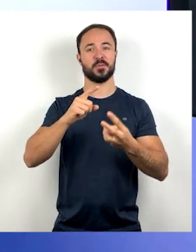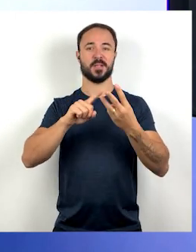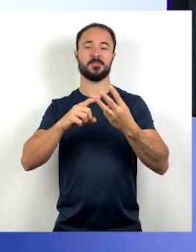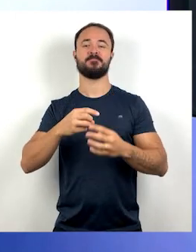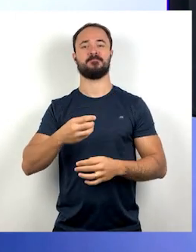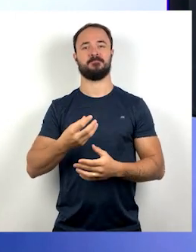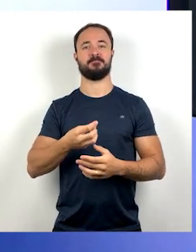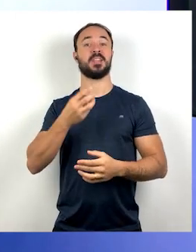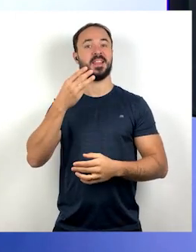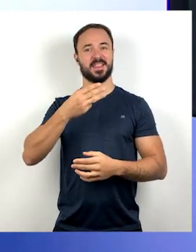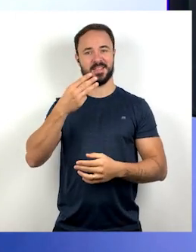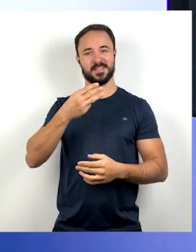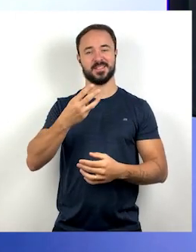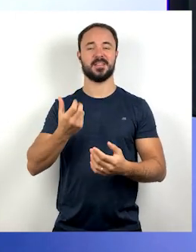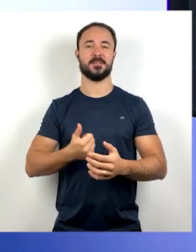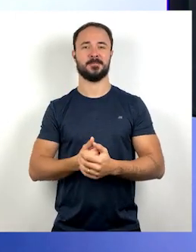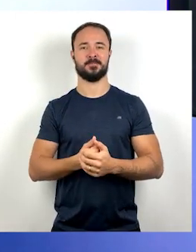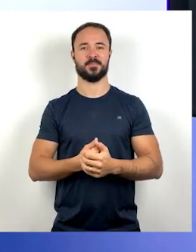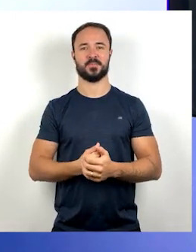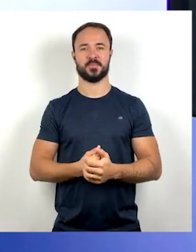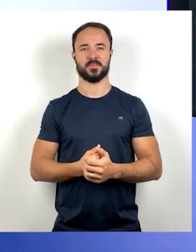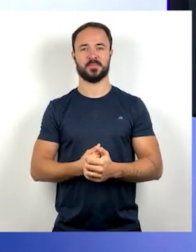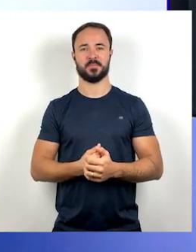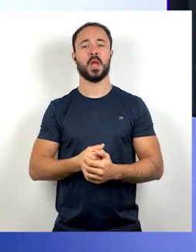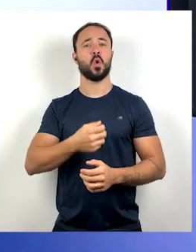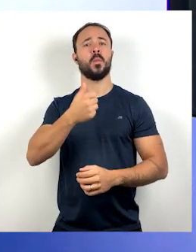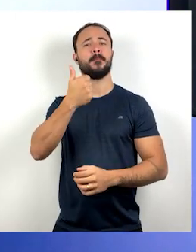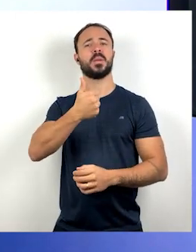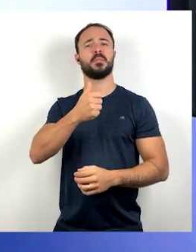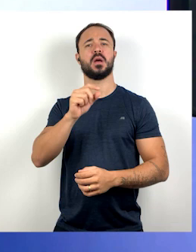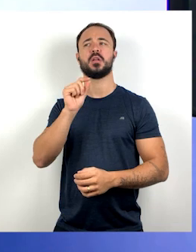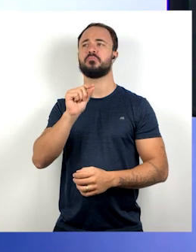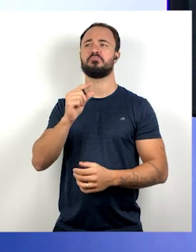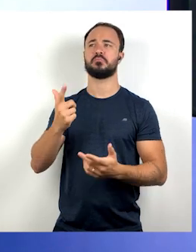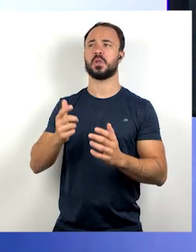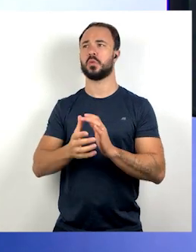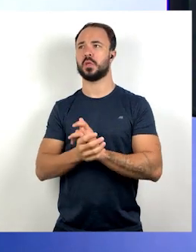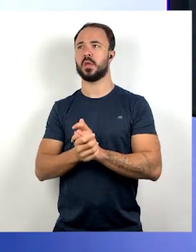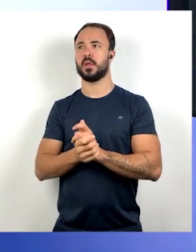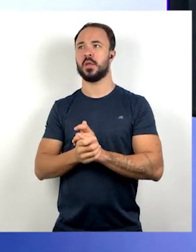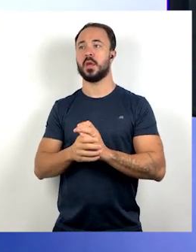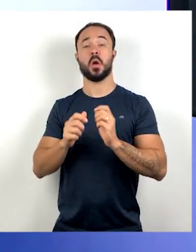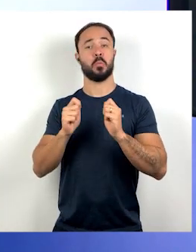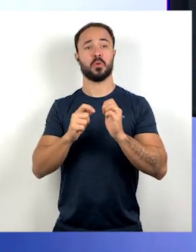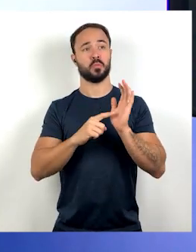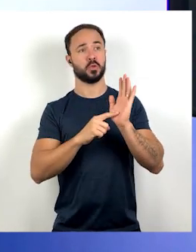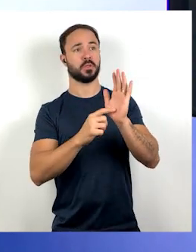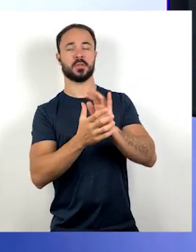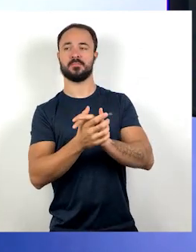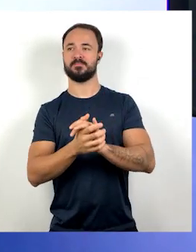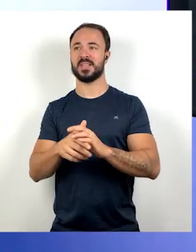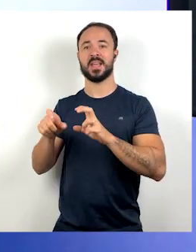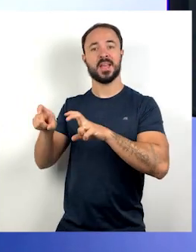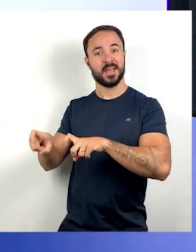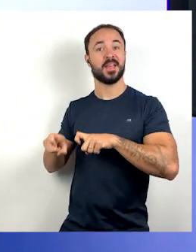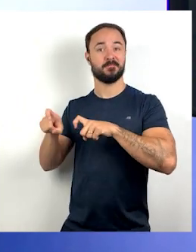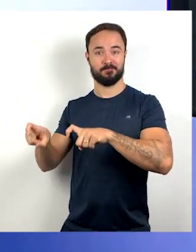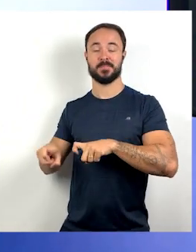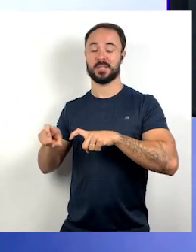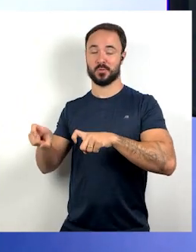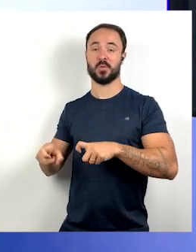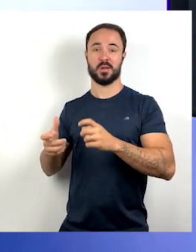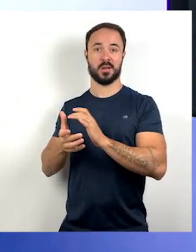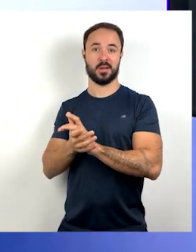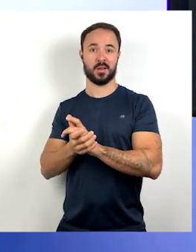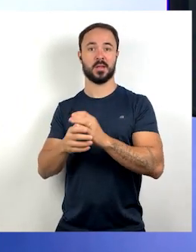O setor primário, a gente pode destacar a pecuária, a agricultura, o extrativismo. O